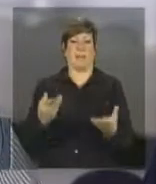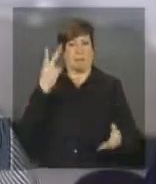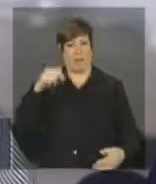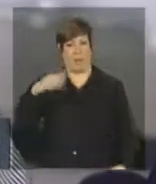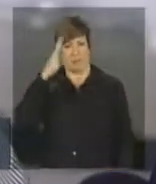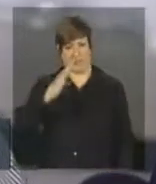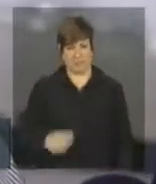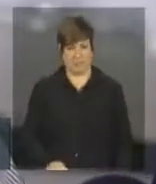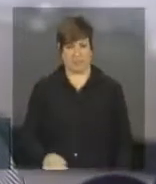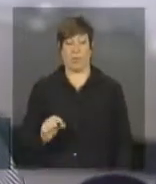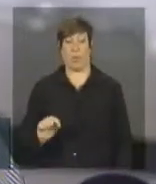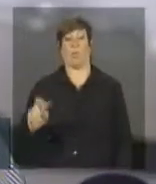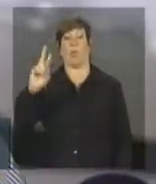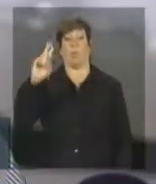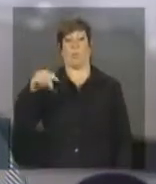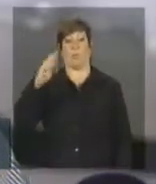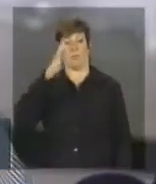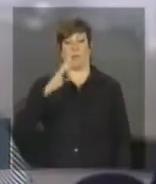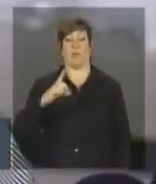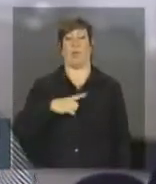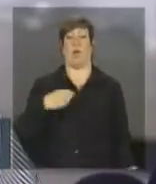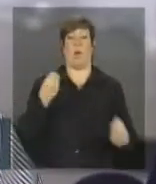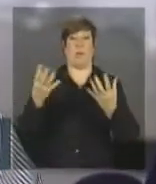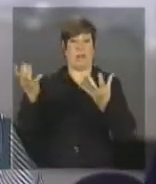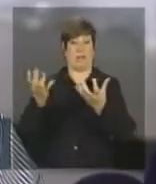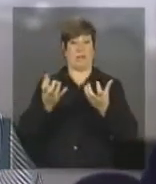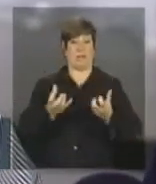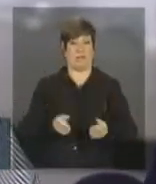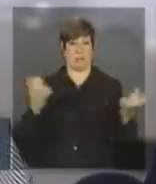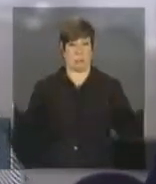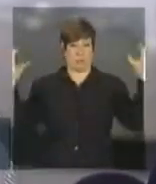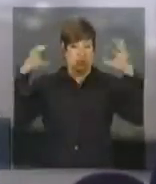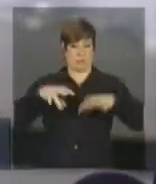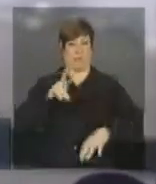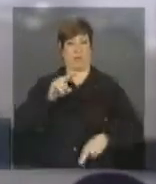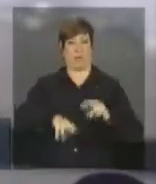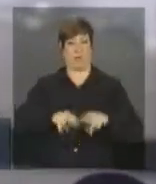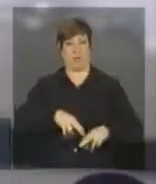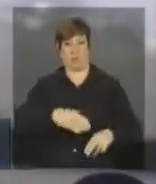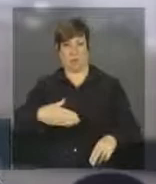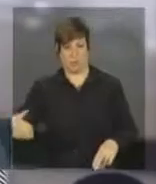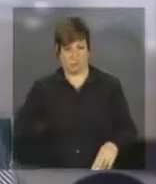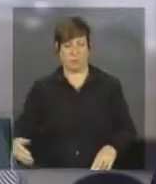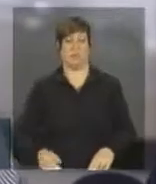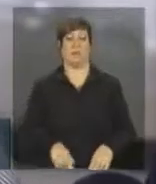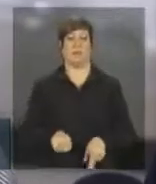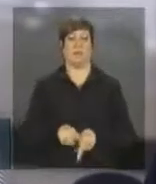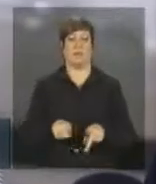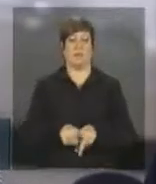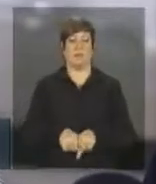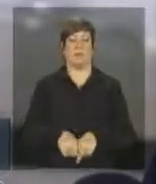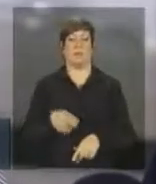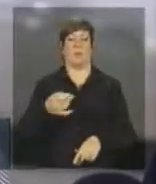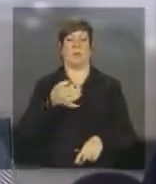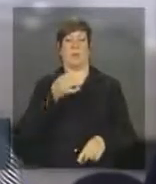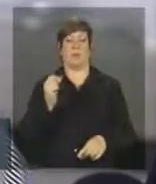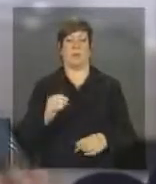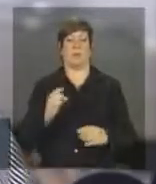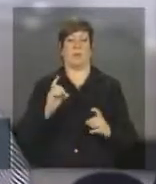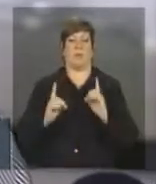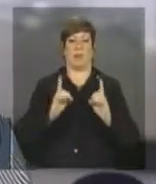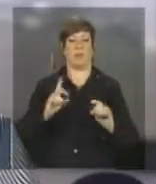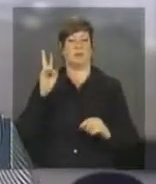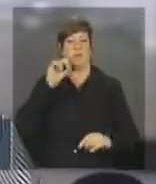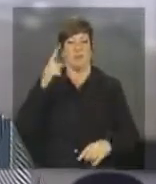o papel que o Brasil tem não só como anfitrião, o papel que o Brasil tem como um conceito que aparece nos debates um país ponte, um